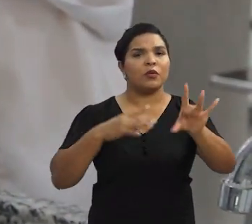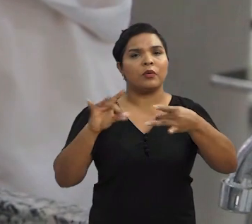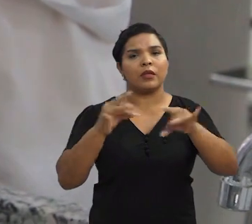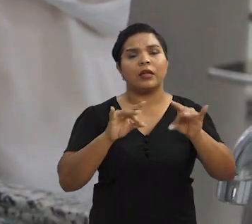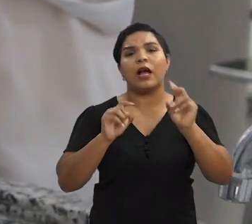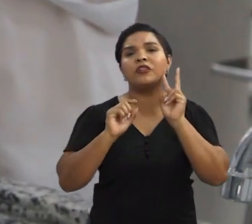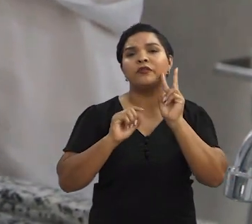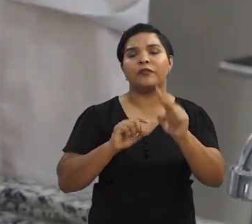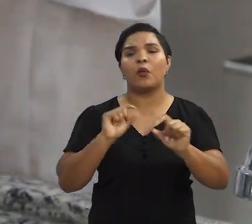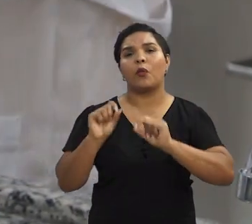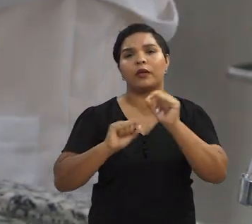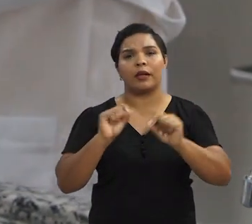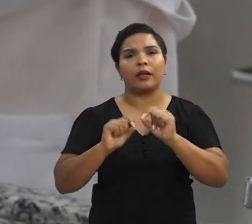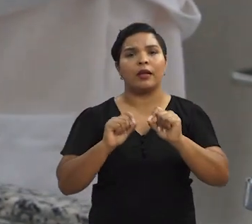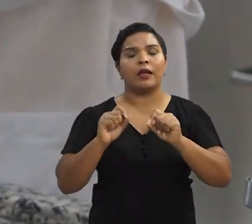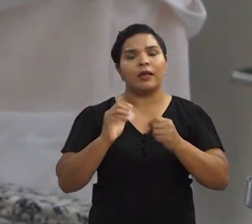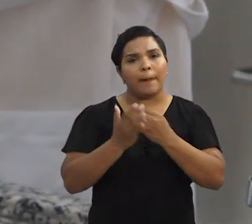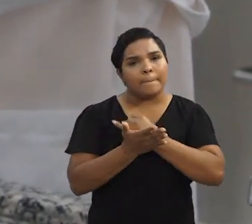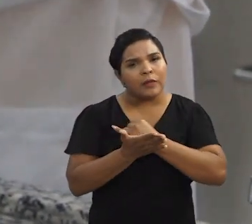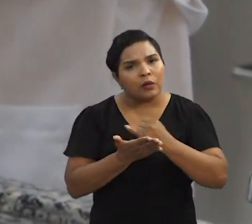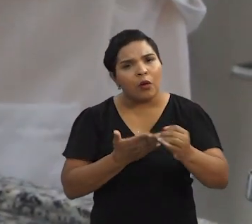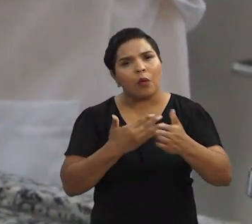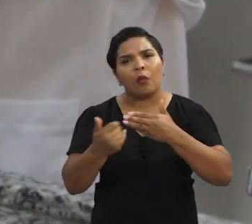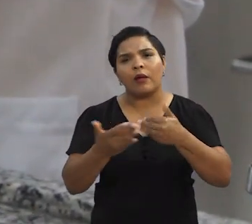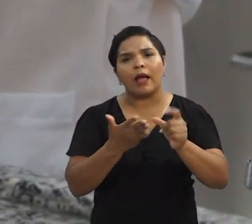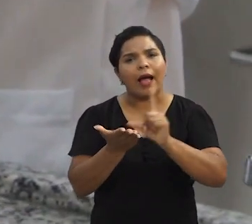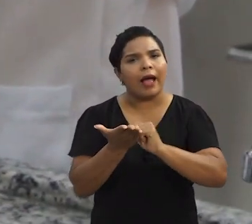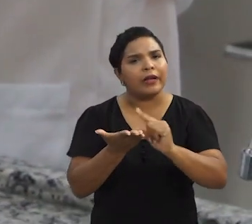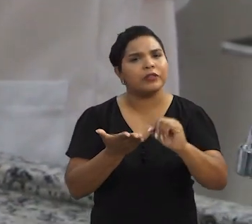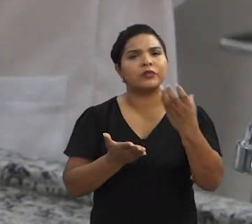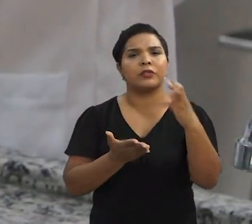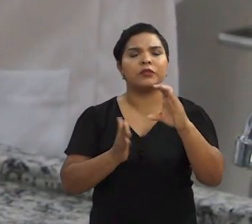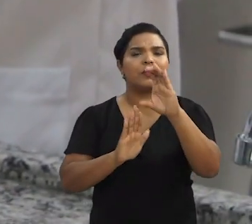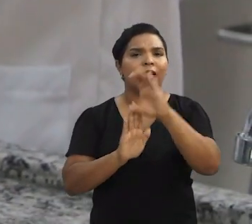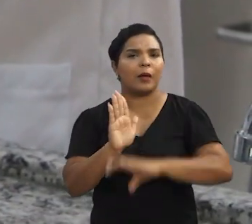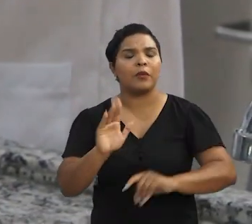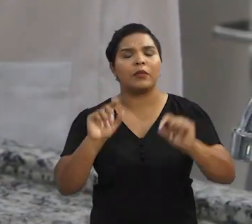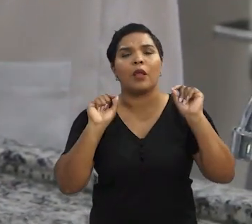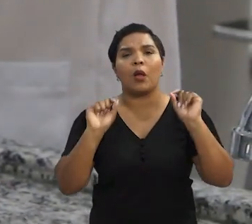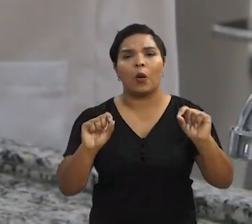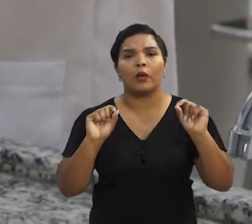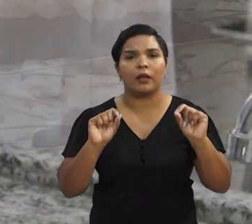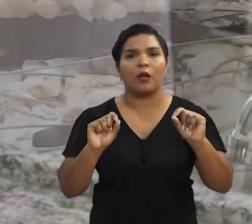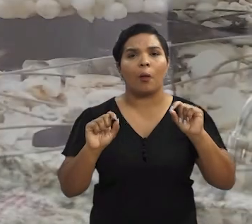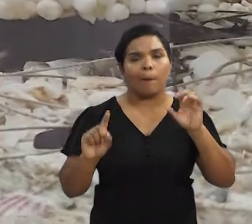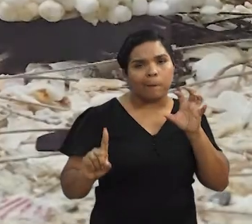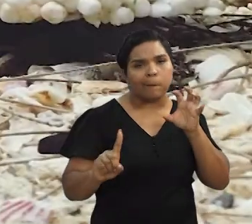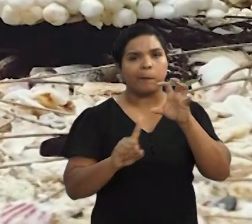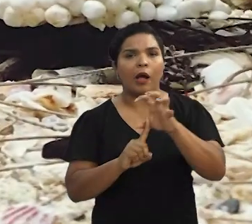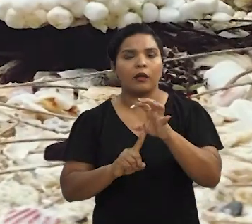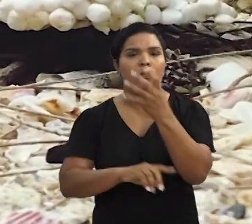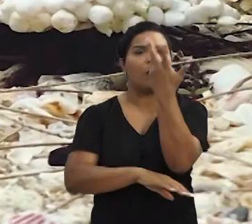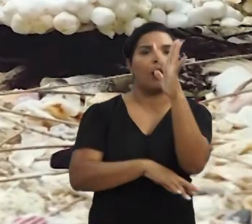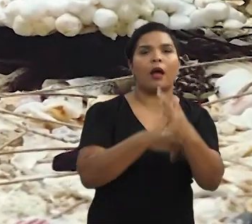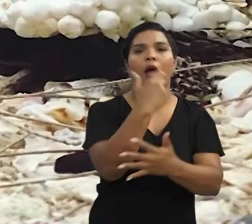biodegradáveis, o que a gente vê, basicamente, na primeira introdução de qualquer artigo científico, qualquer capítulo de livro, é o impacto ambiental